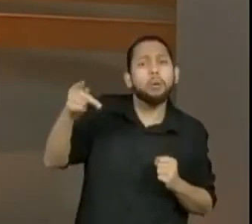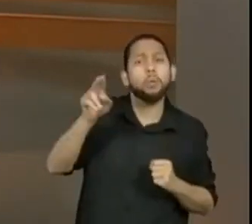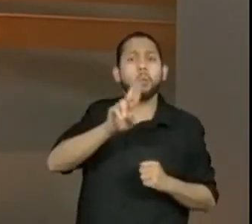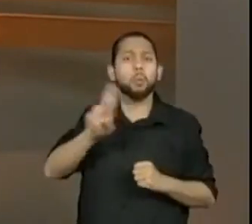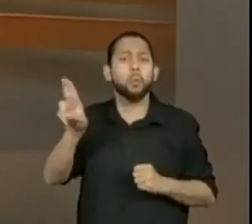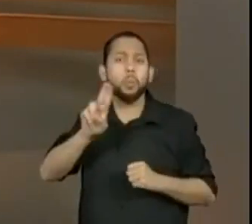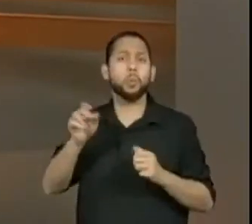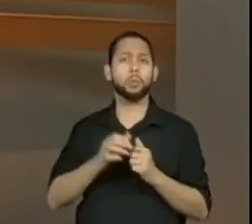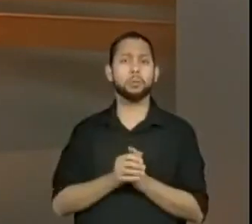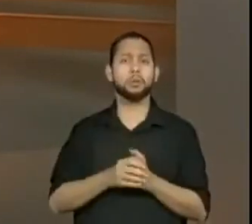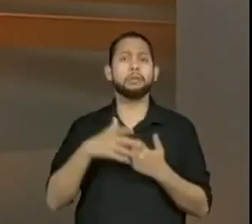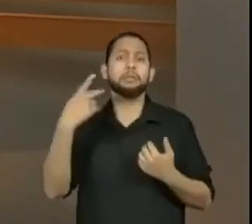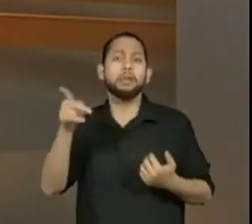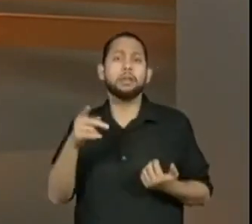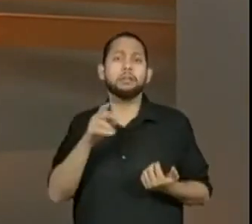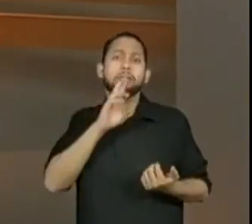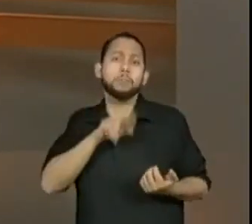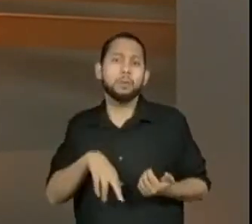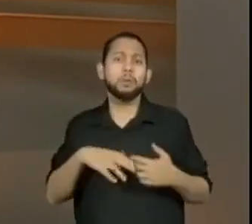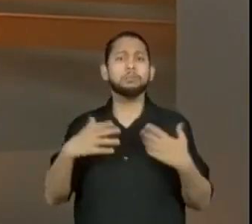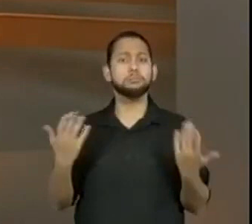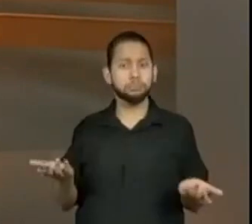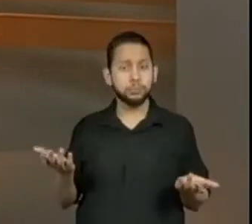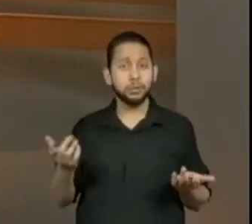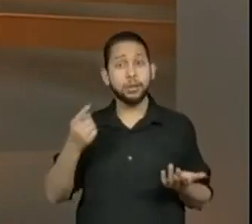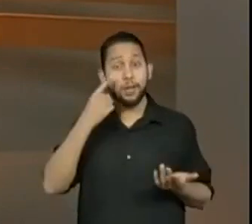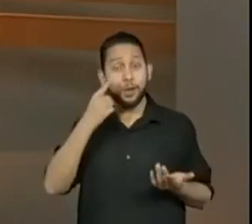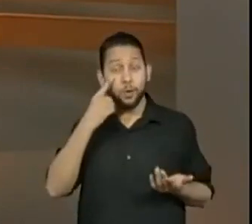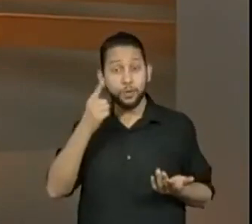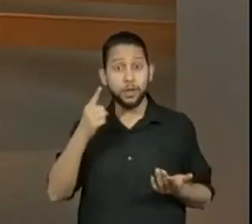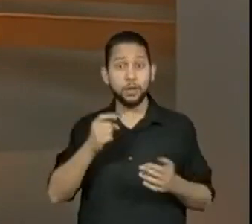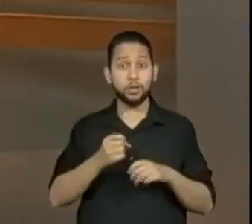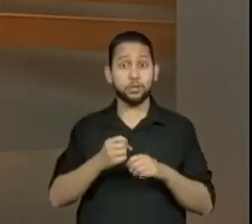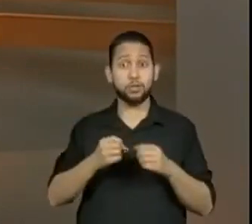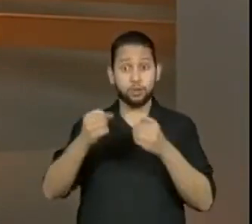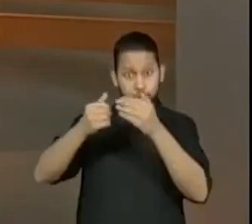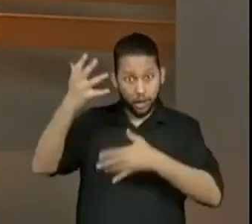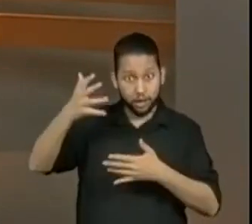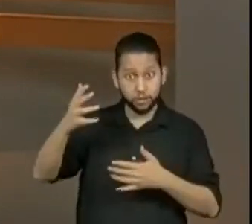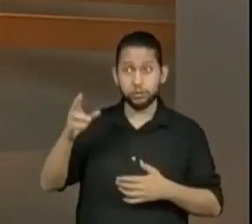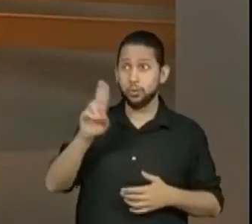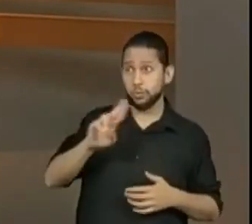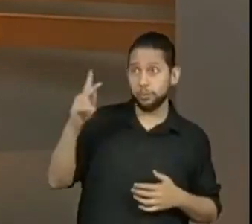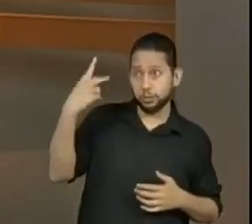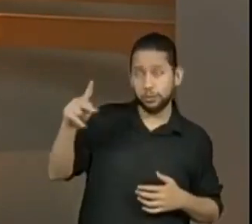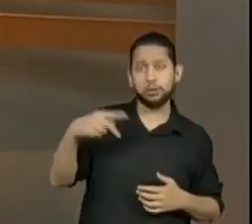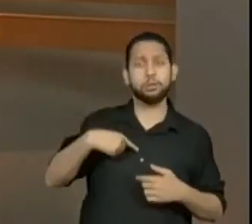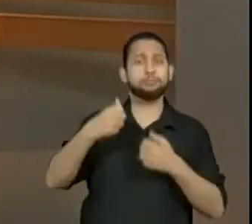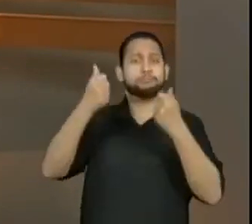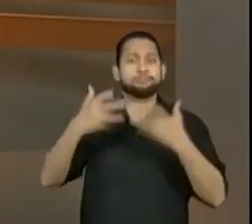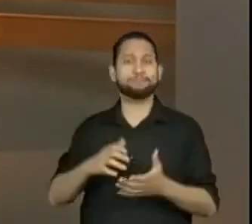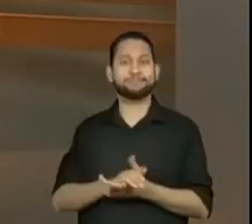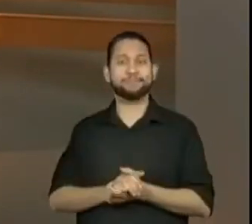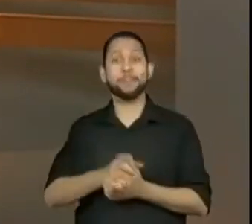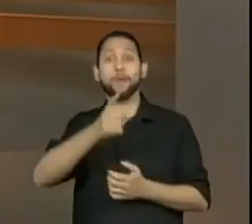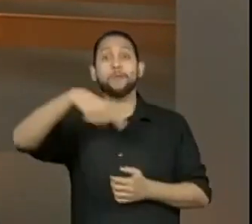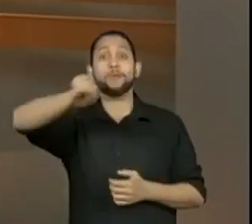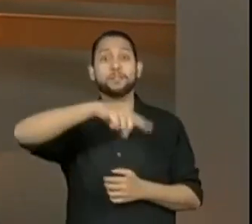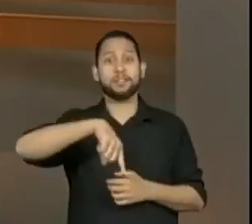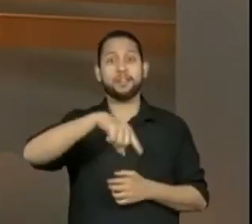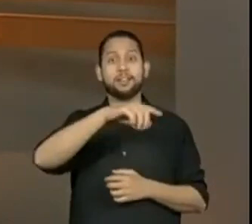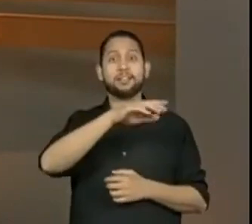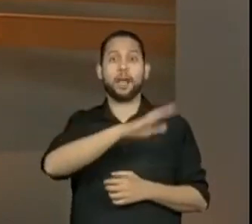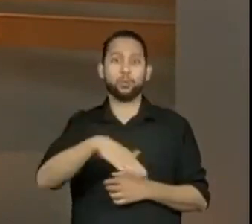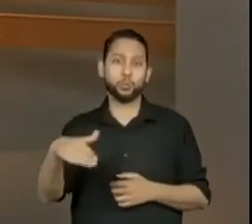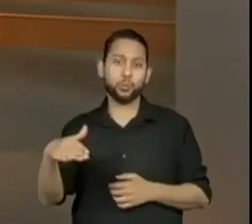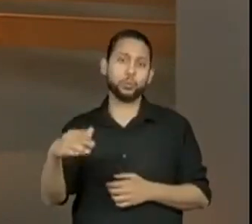e a resposta. Eu vendo aqui no chat, eu falo o nome dele também. Certo? Então, eu quero contar com vocês, alunos, e com